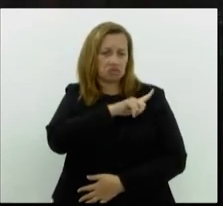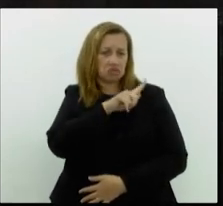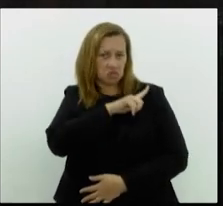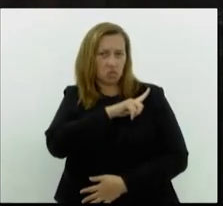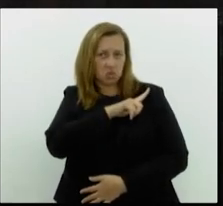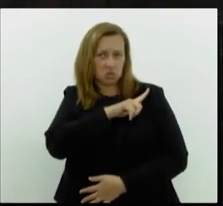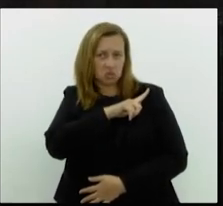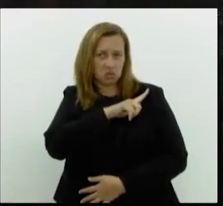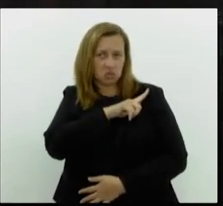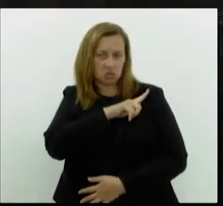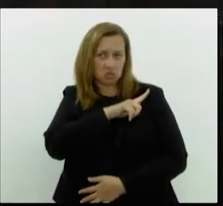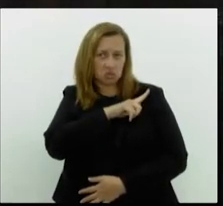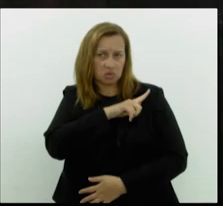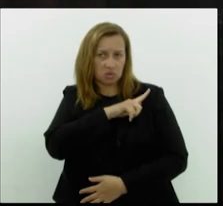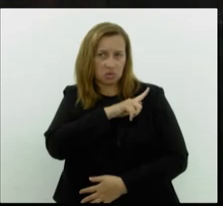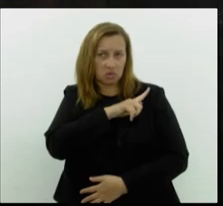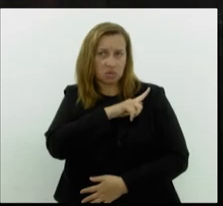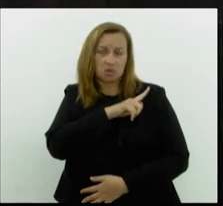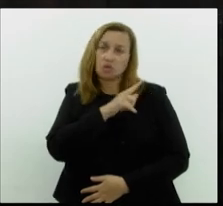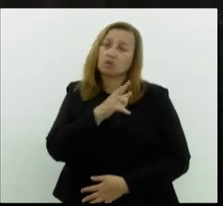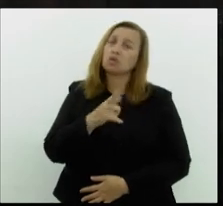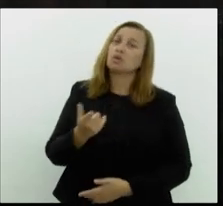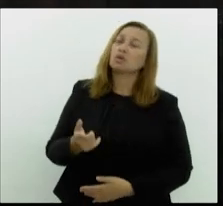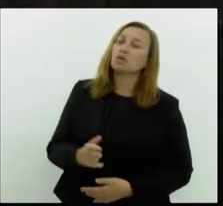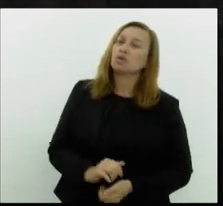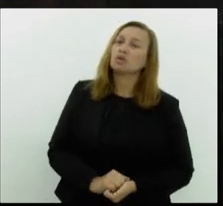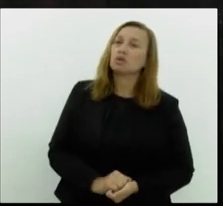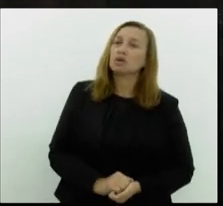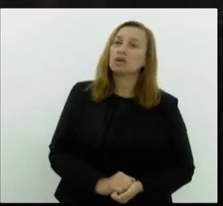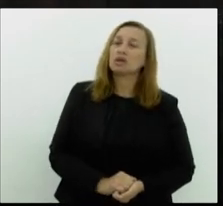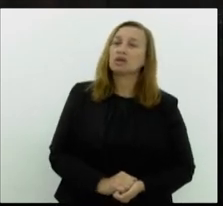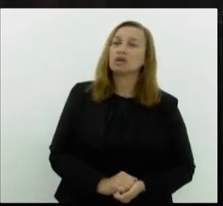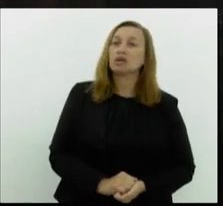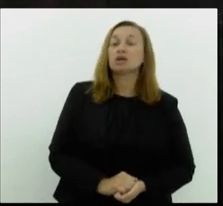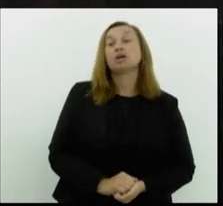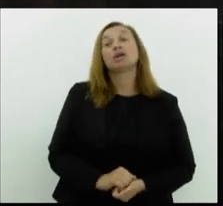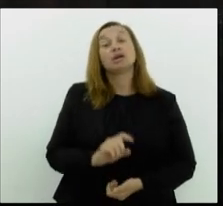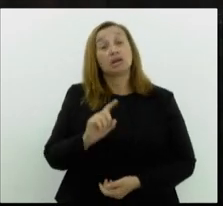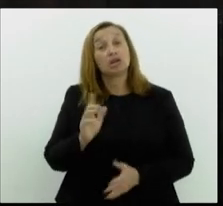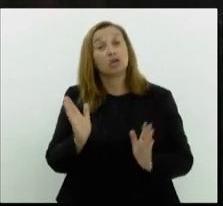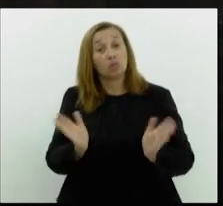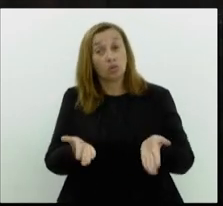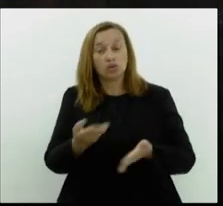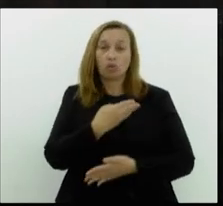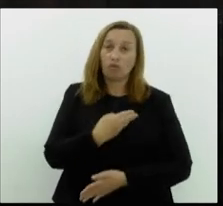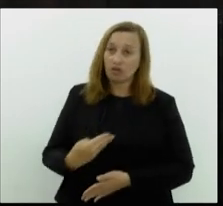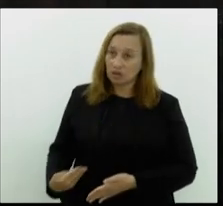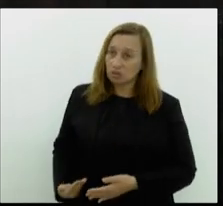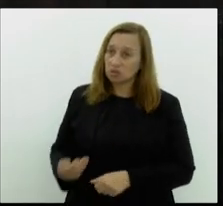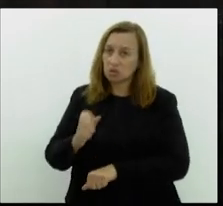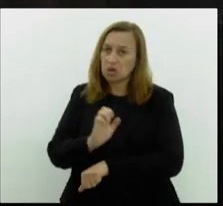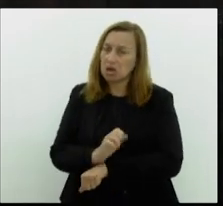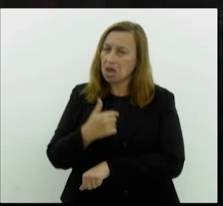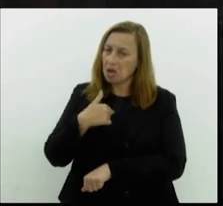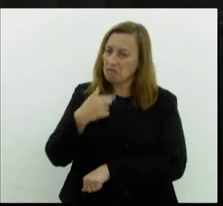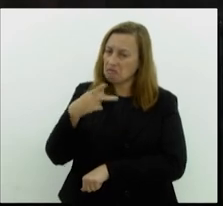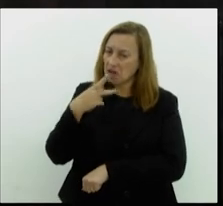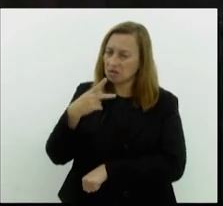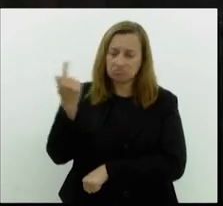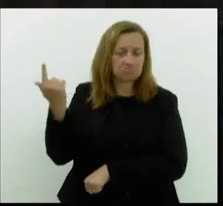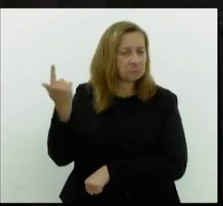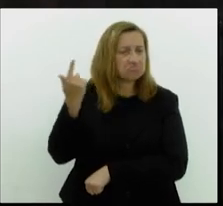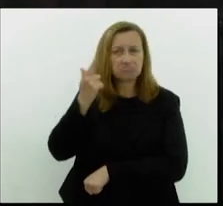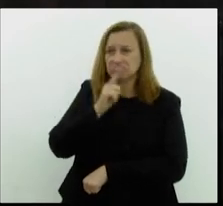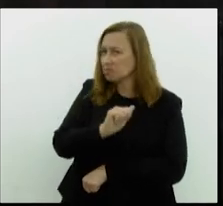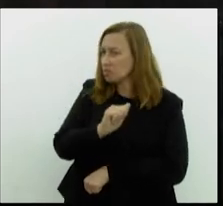Tesouro é o governador do Estado, eu confesso que eu não conseguiria